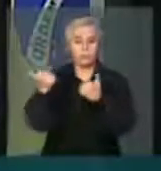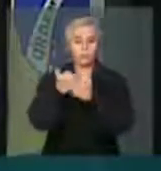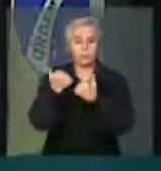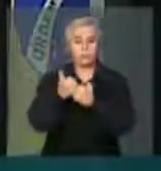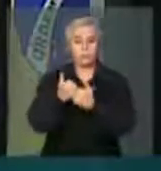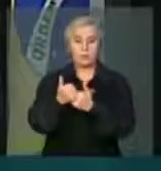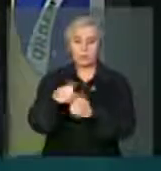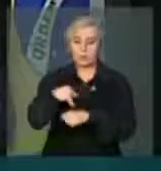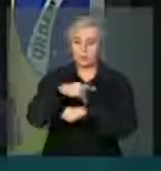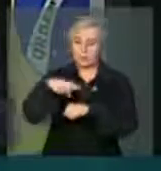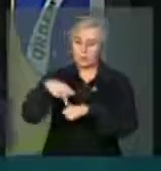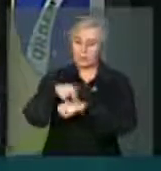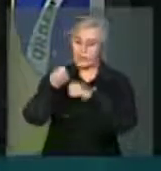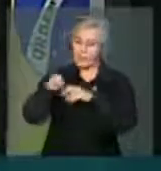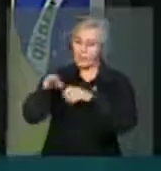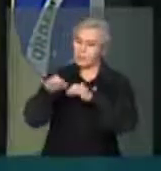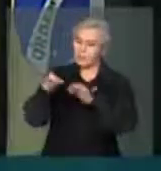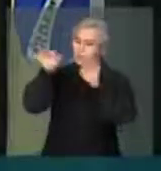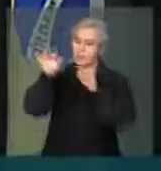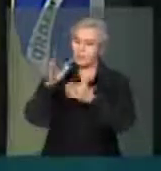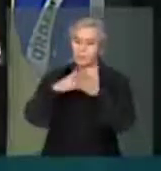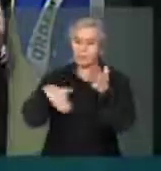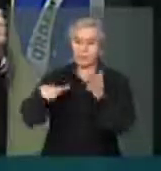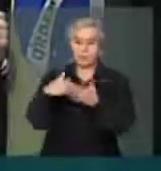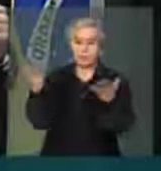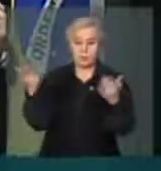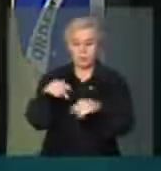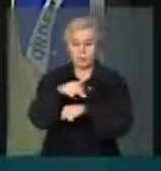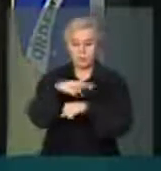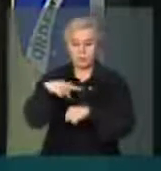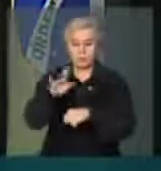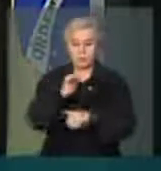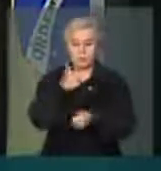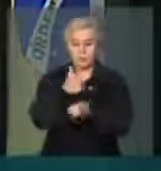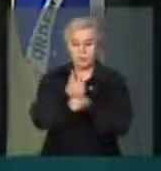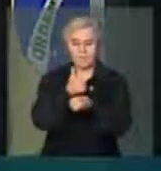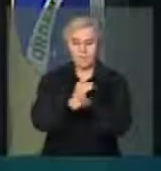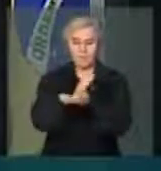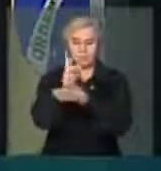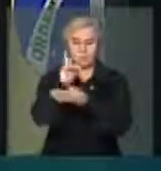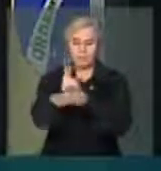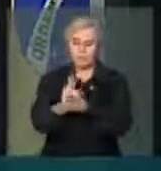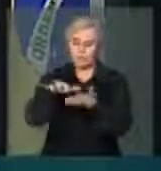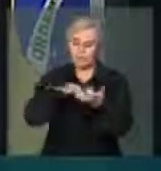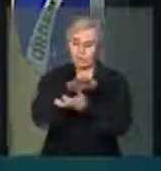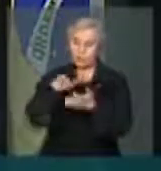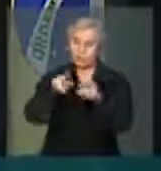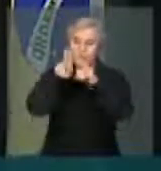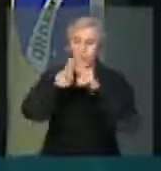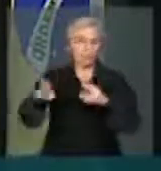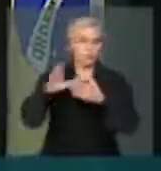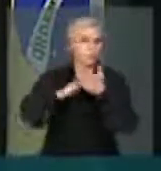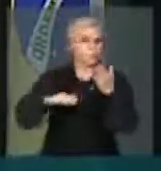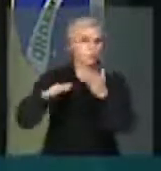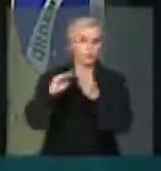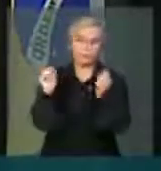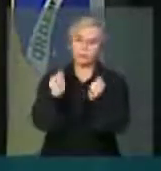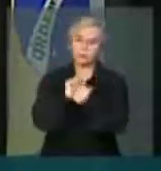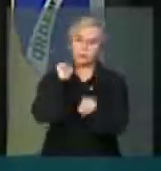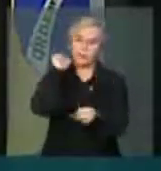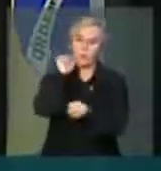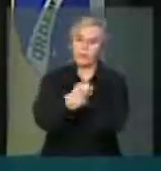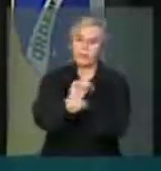como pátria educadora, um país que está à véspera da greve de suas universidades